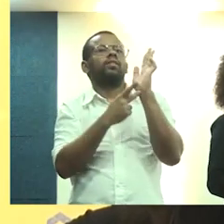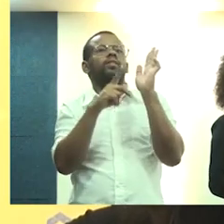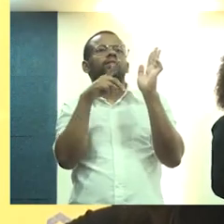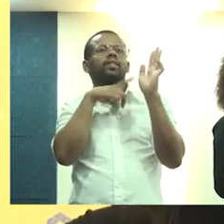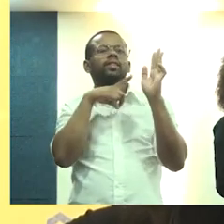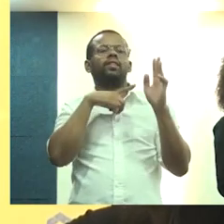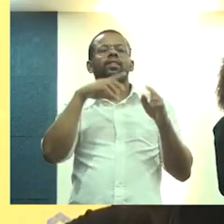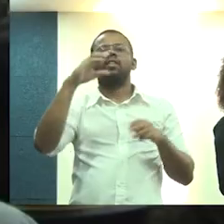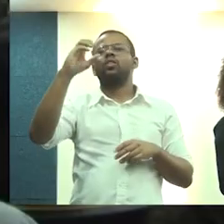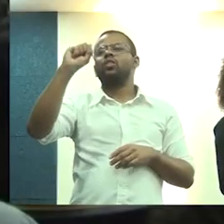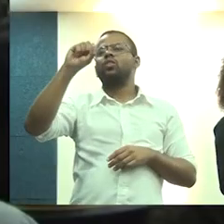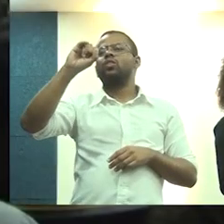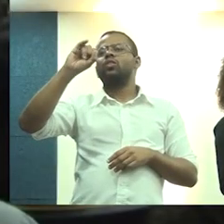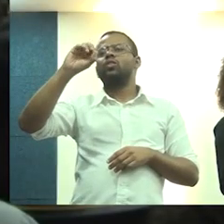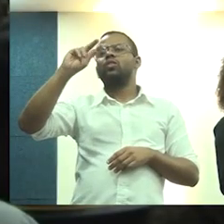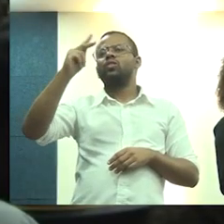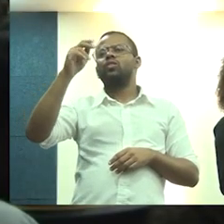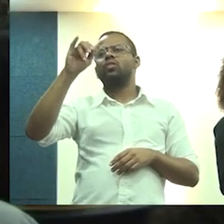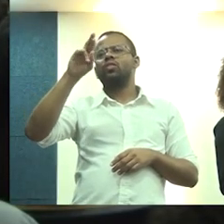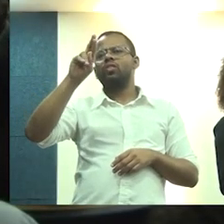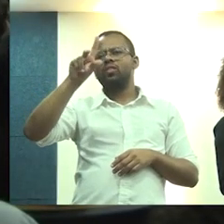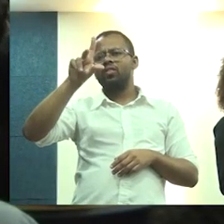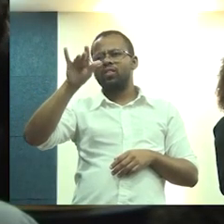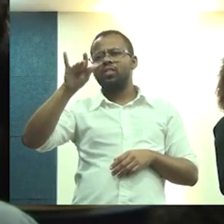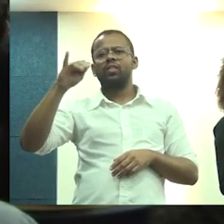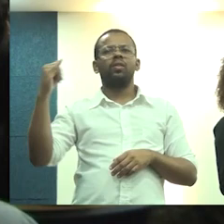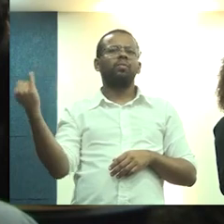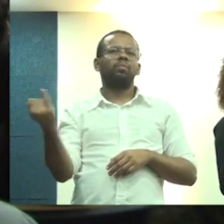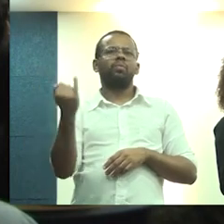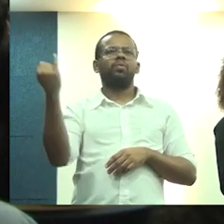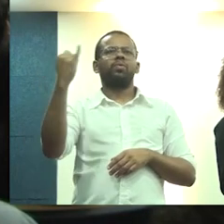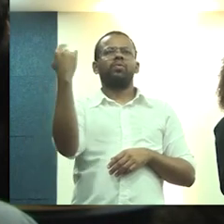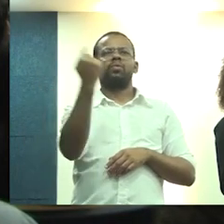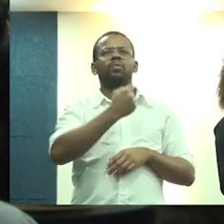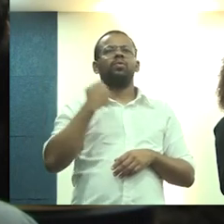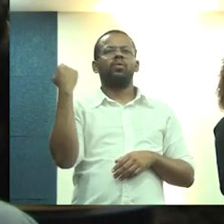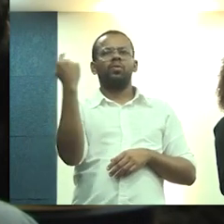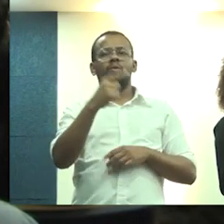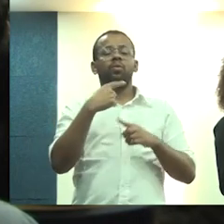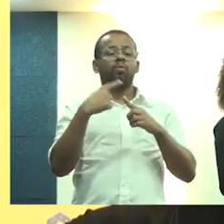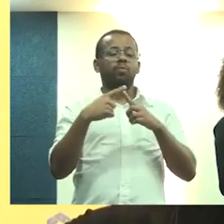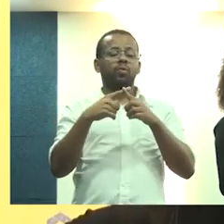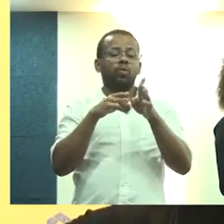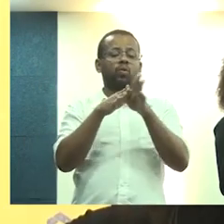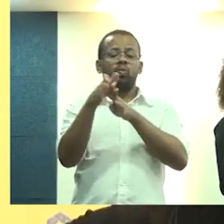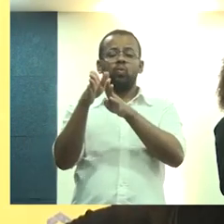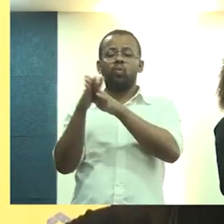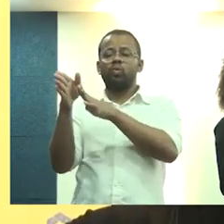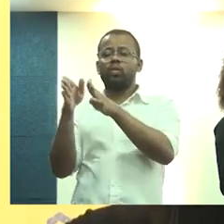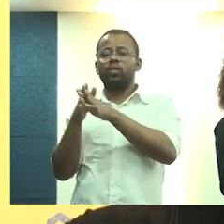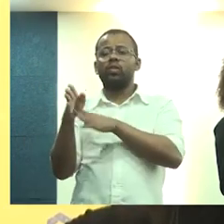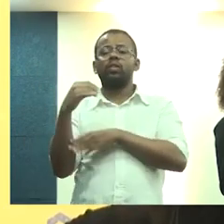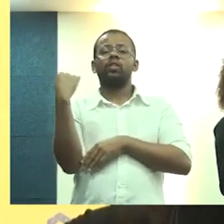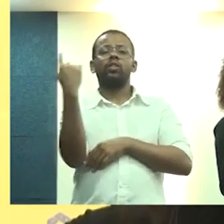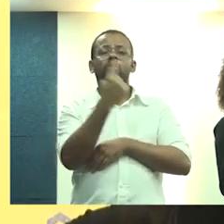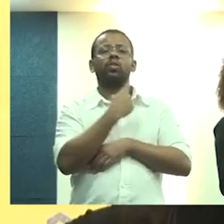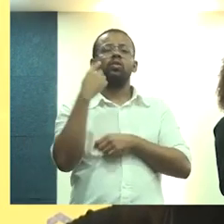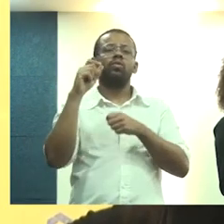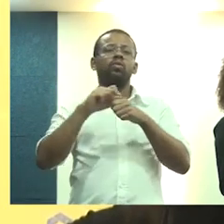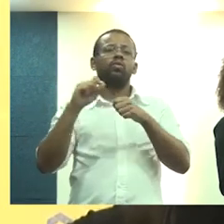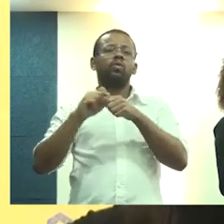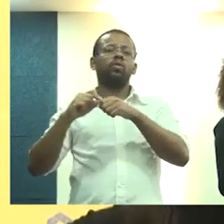de Shirley. Isso é importante para a gente, porque nos orienta e nos faz